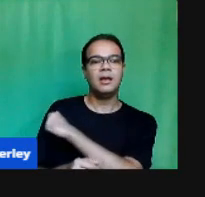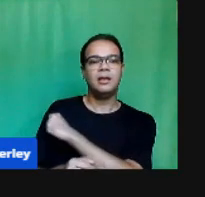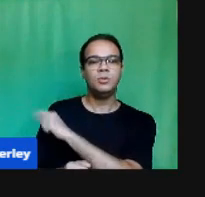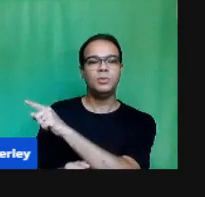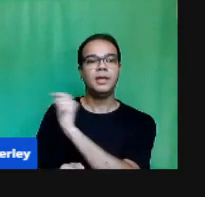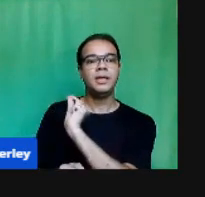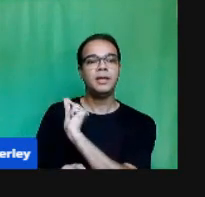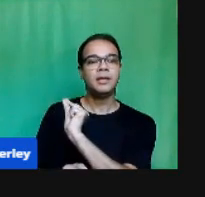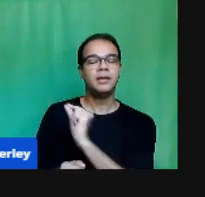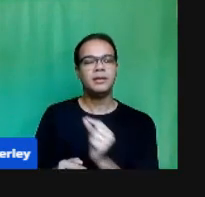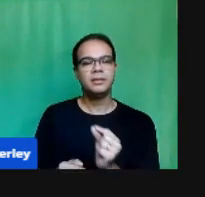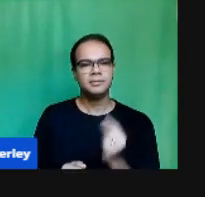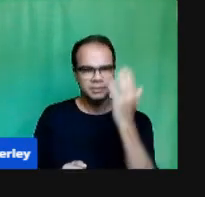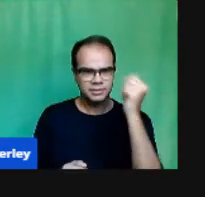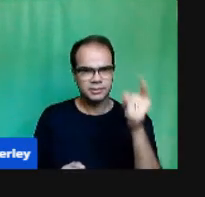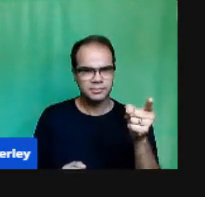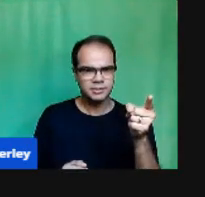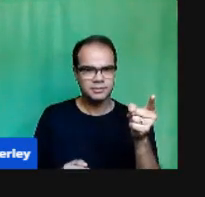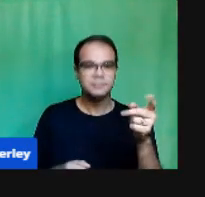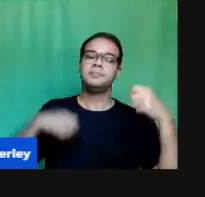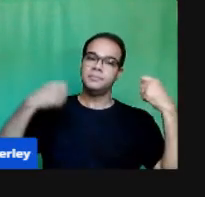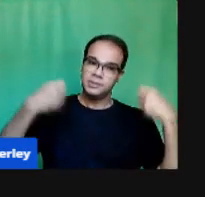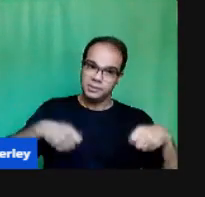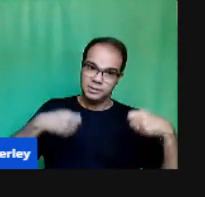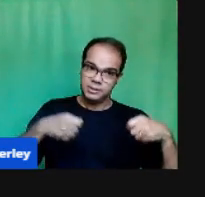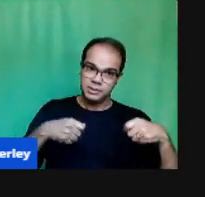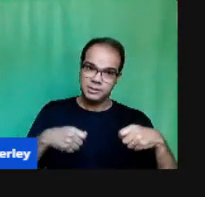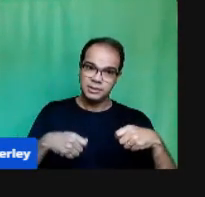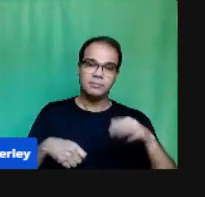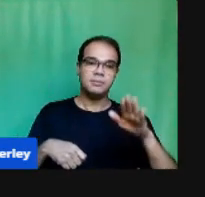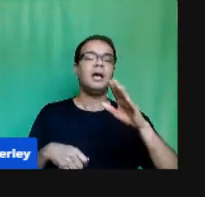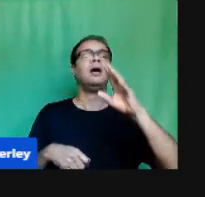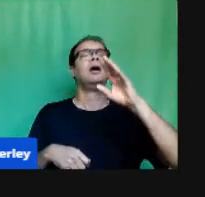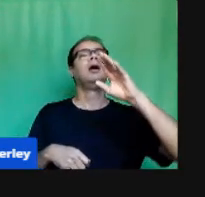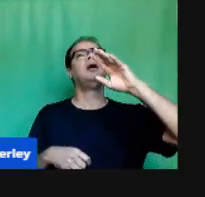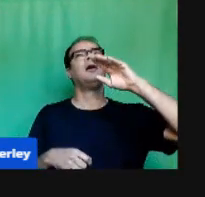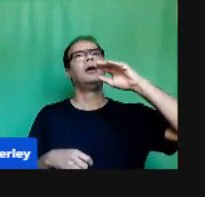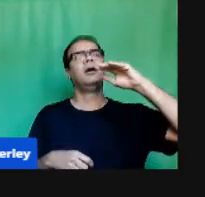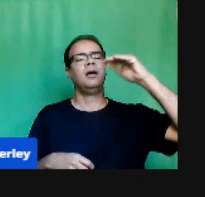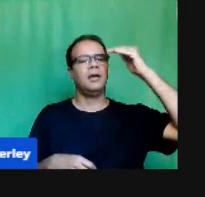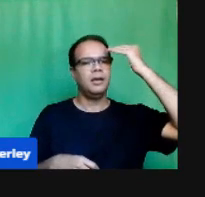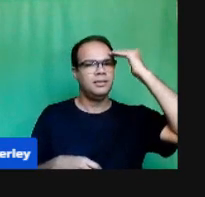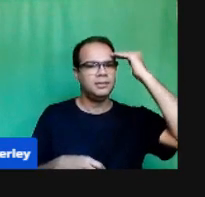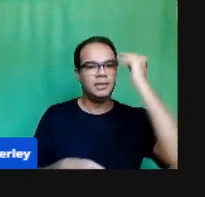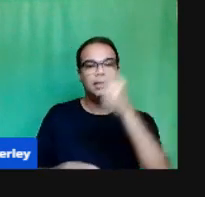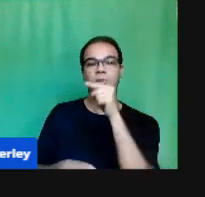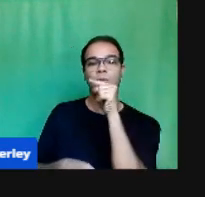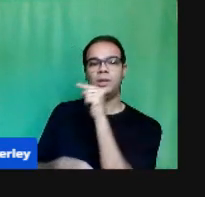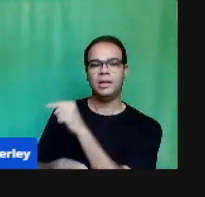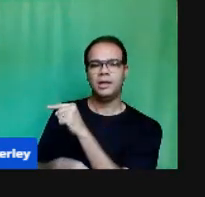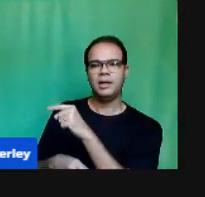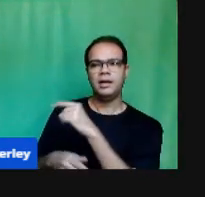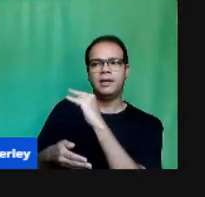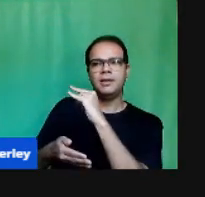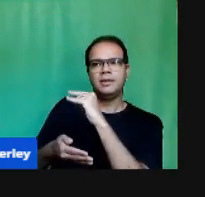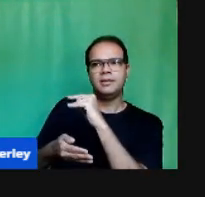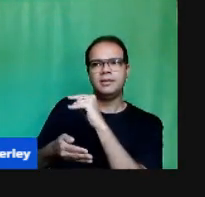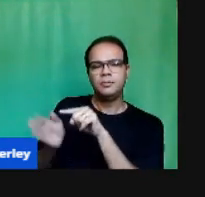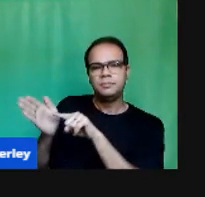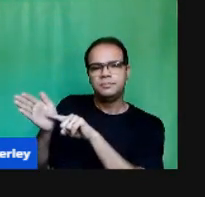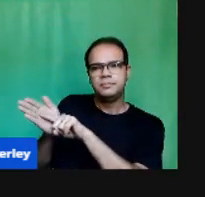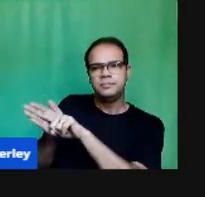Nós vamos Separar Cada um Na sua avaliação E também Vamos levar Em